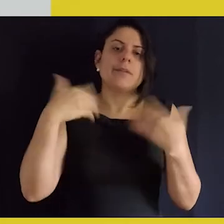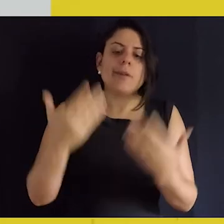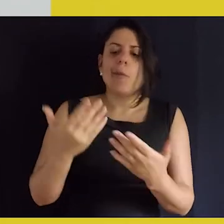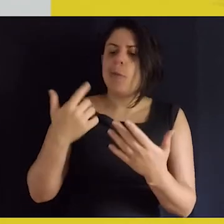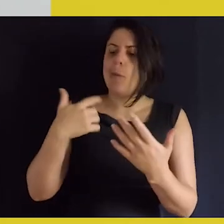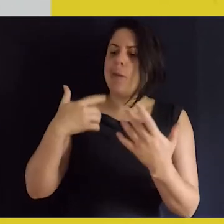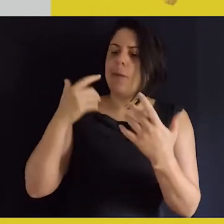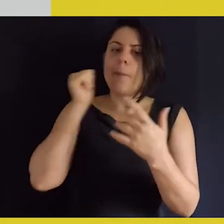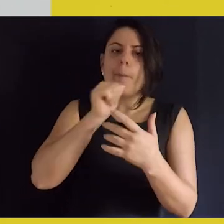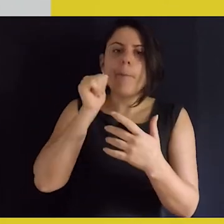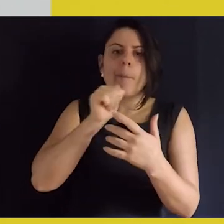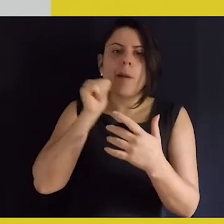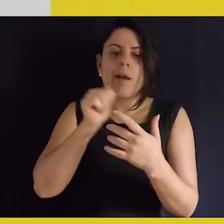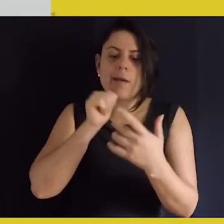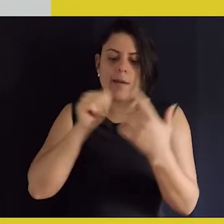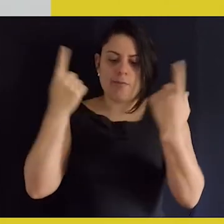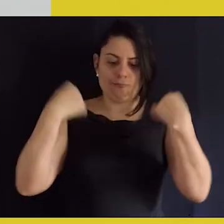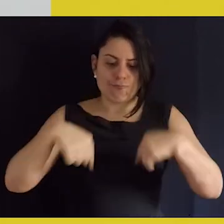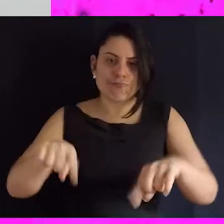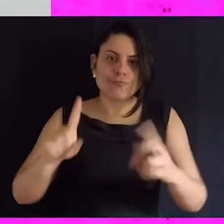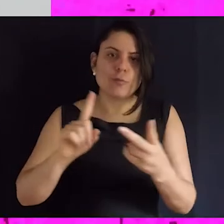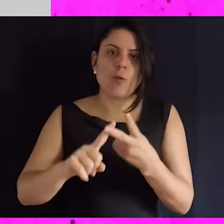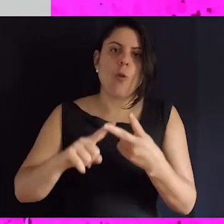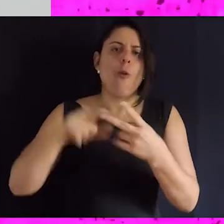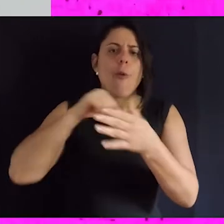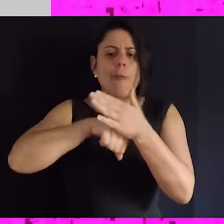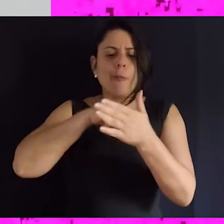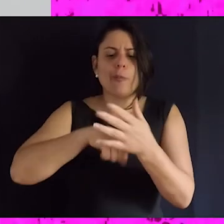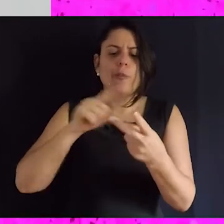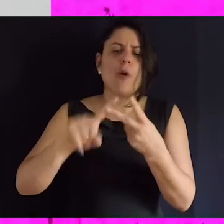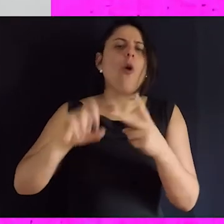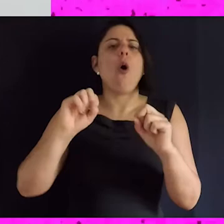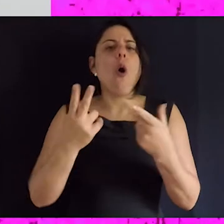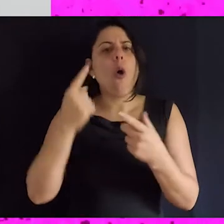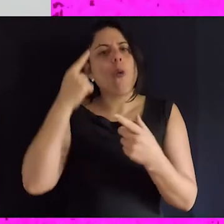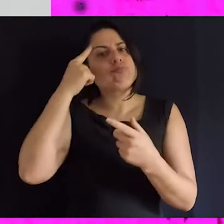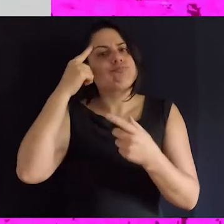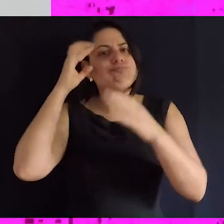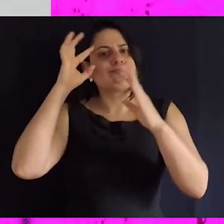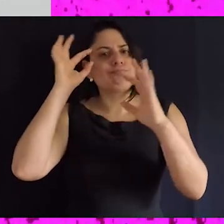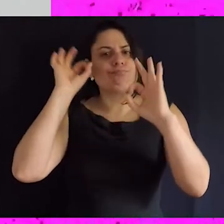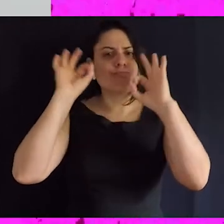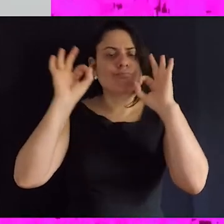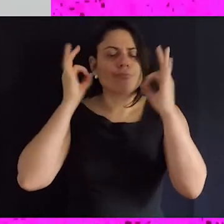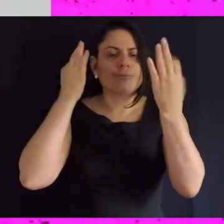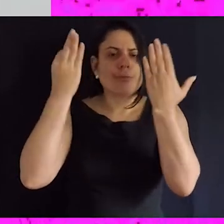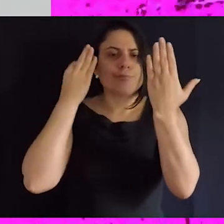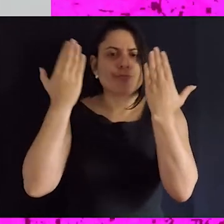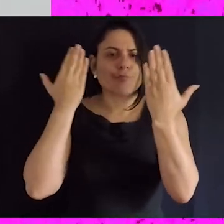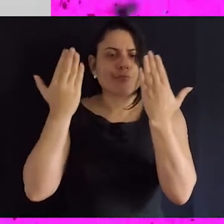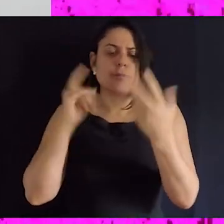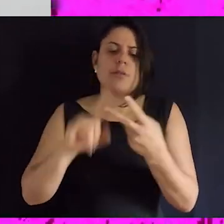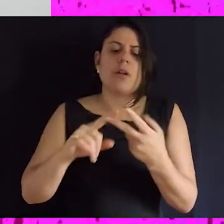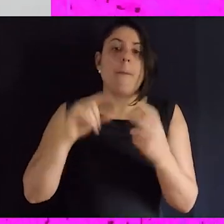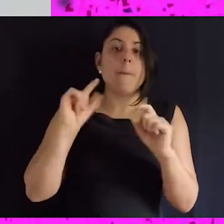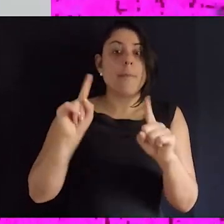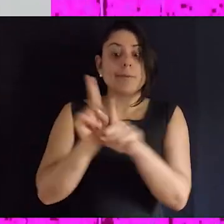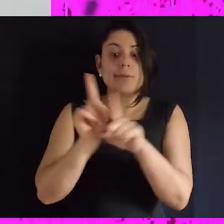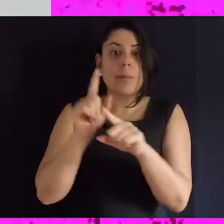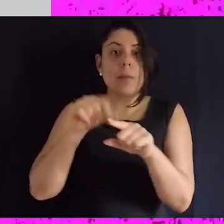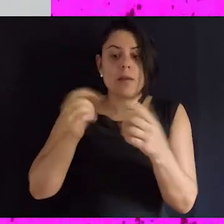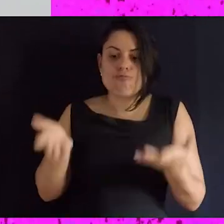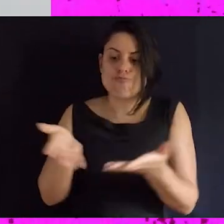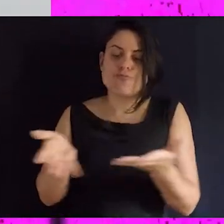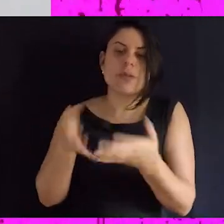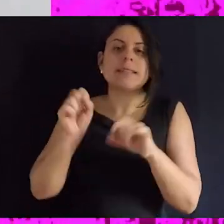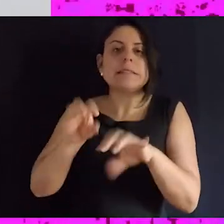física, patrimonial, ou que seja uma violência imediata, mas também ajudar as mulheres